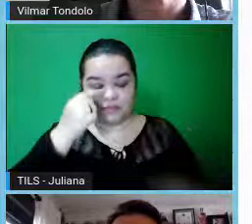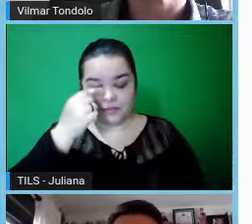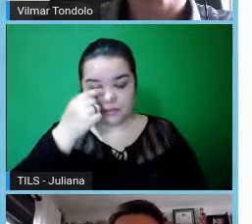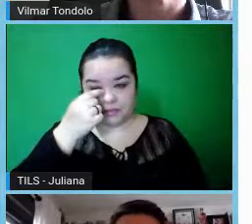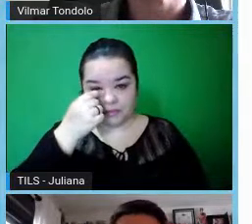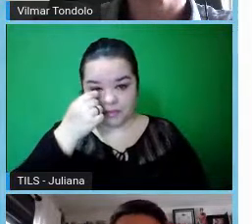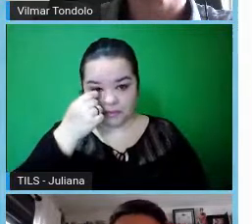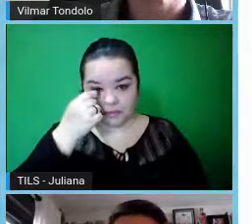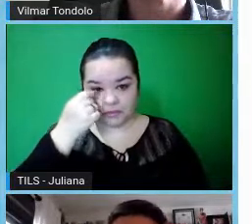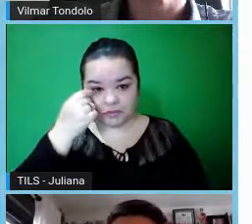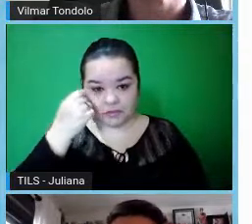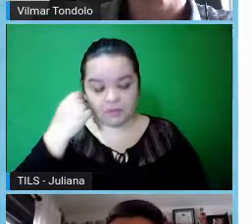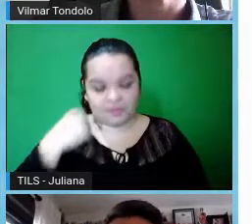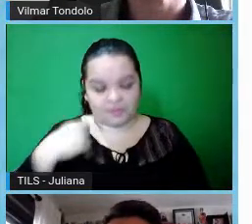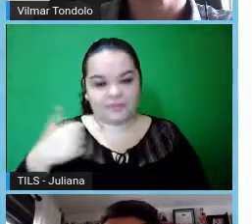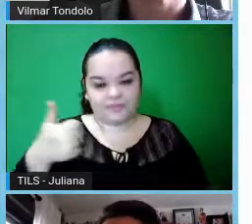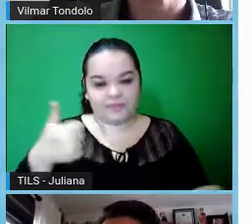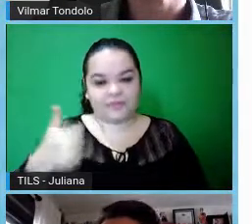deixa eu ver se agora foi.